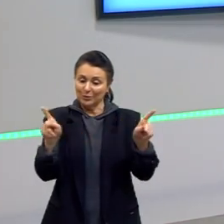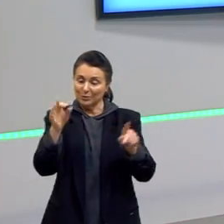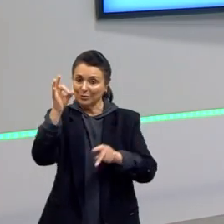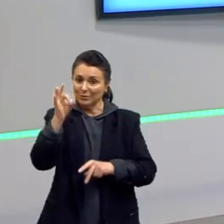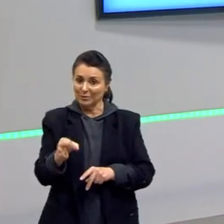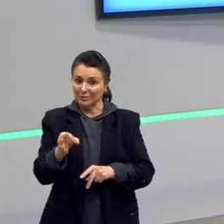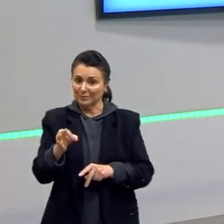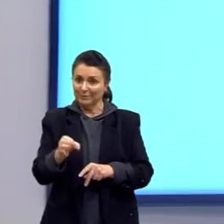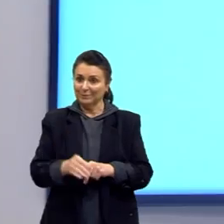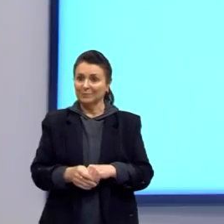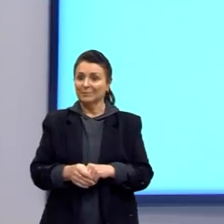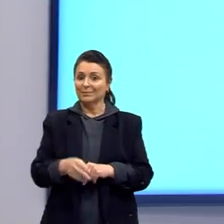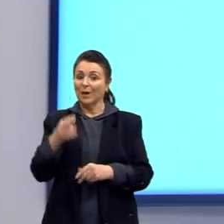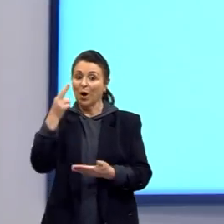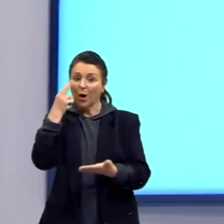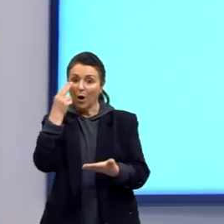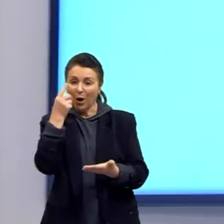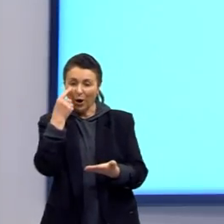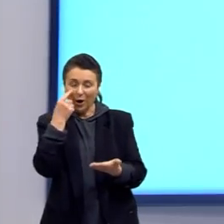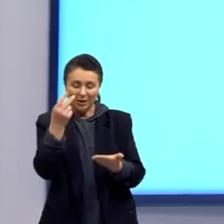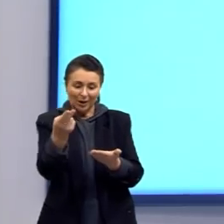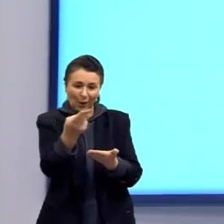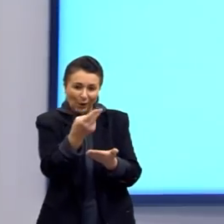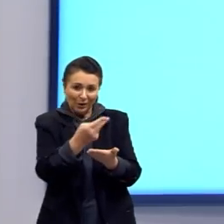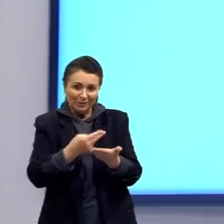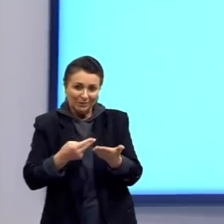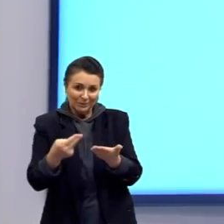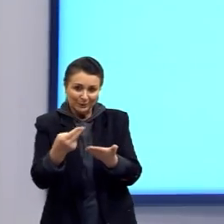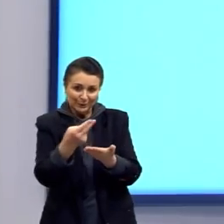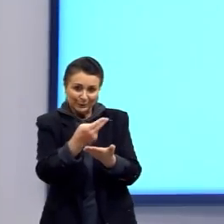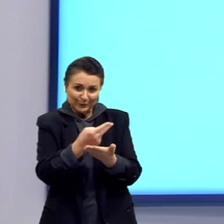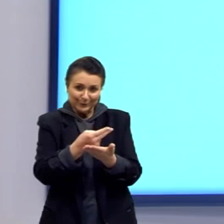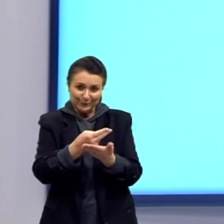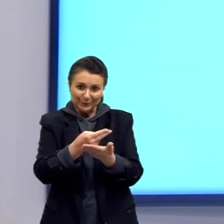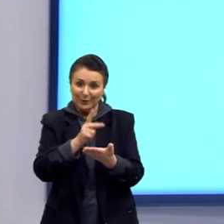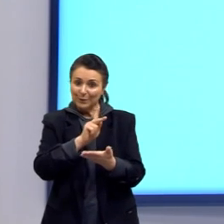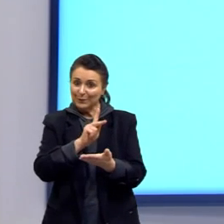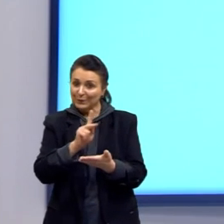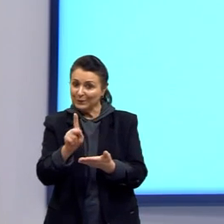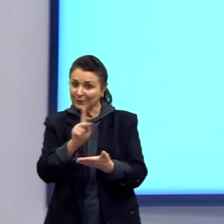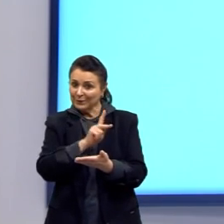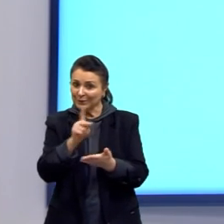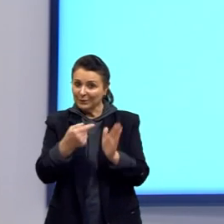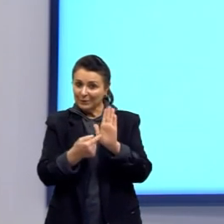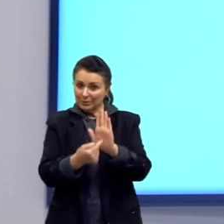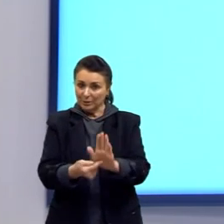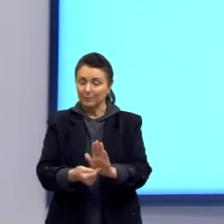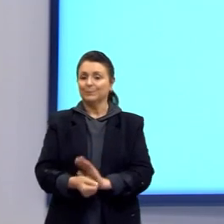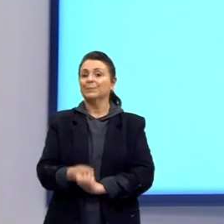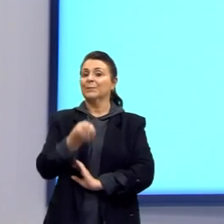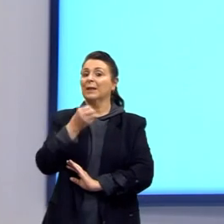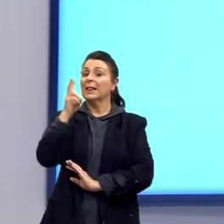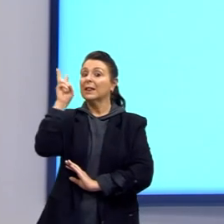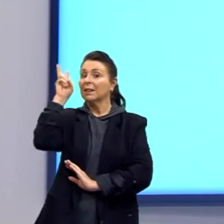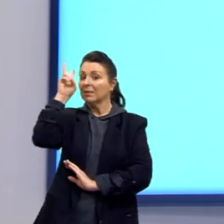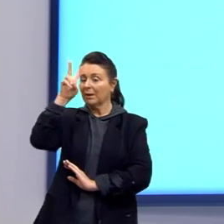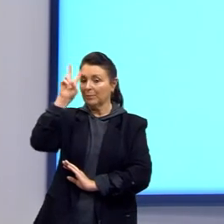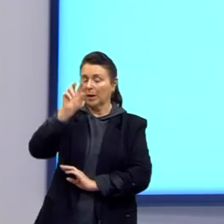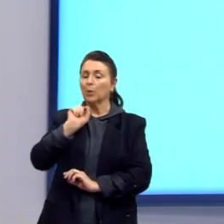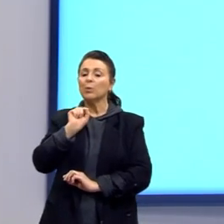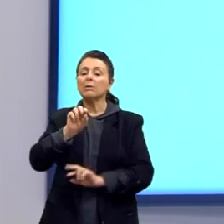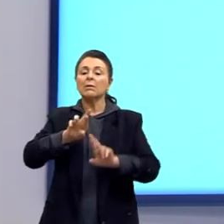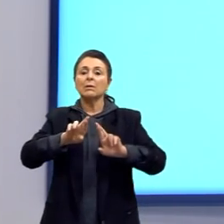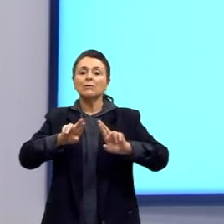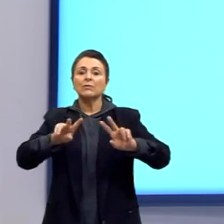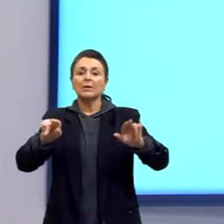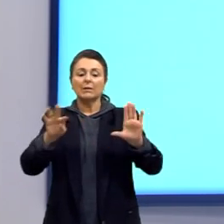Bom, esse desenho, ele é bem clássico da biologia, mas é sempre bom a gente relembrar da diferença da